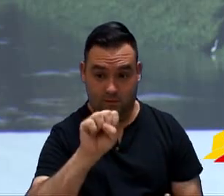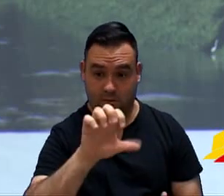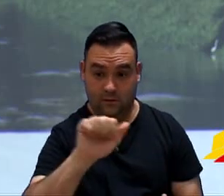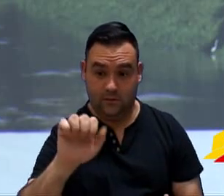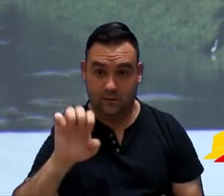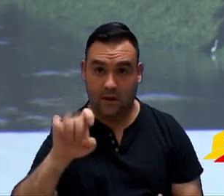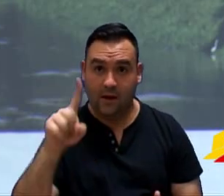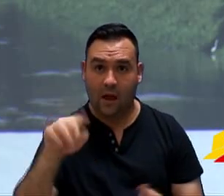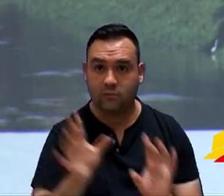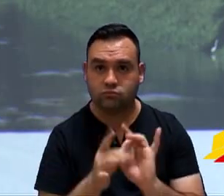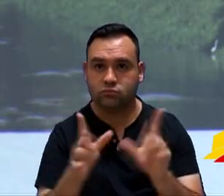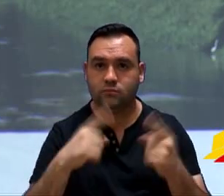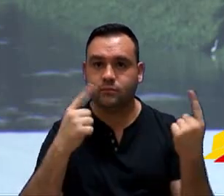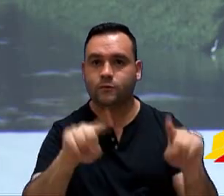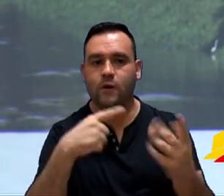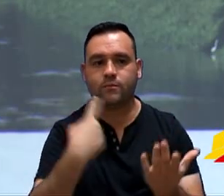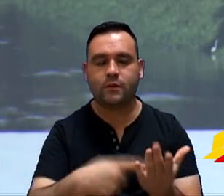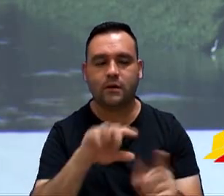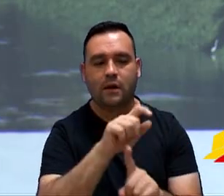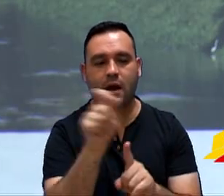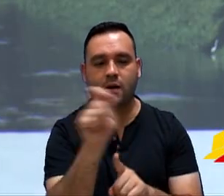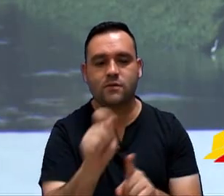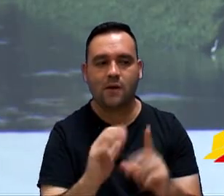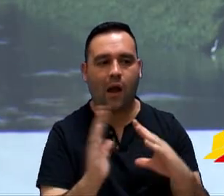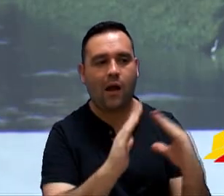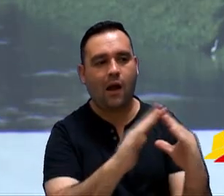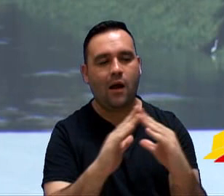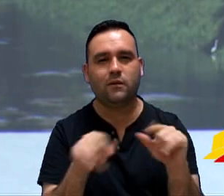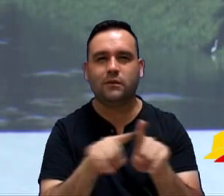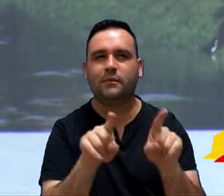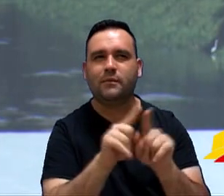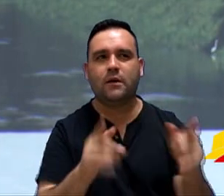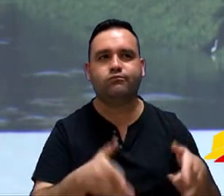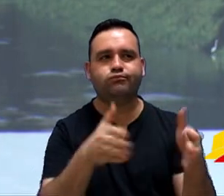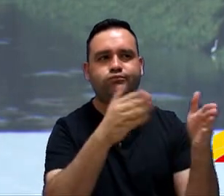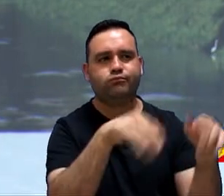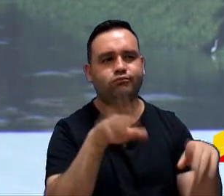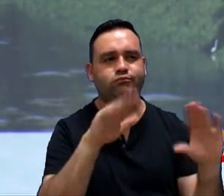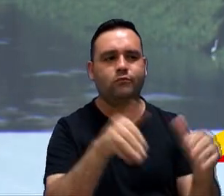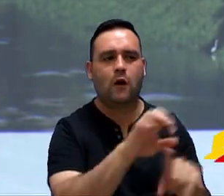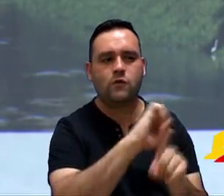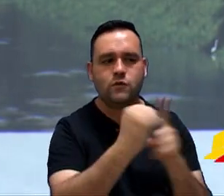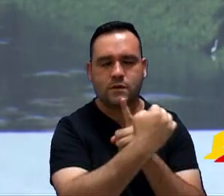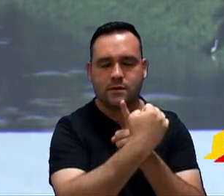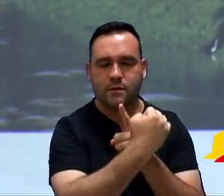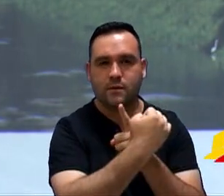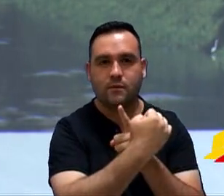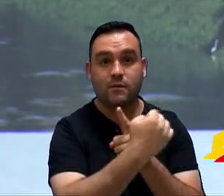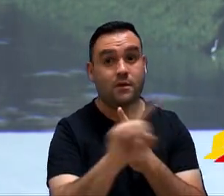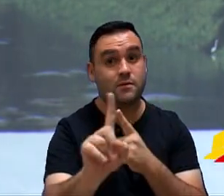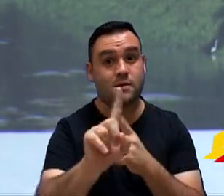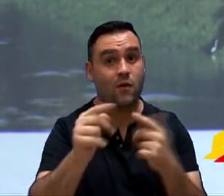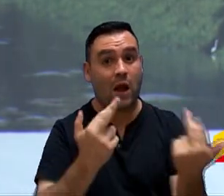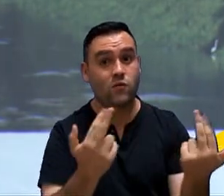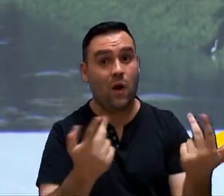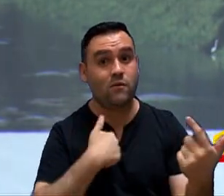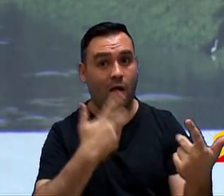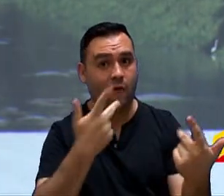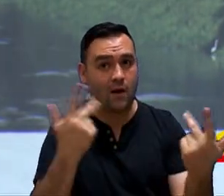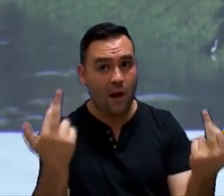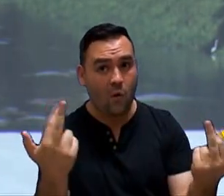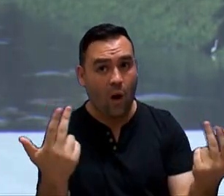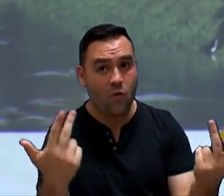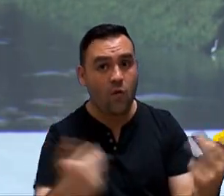Águas e Esgoto, autorizado a celebrar convênios com associações de moradores dos conjuntos habitacionais de interesse social. Não, a mesma coisa que eu estou falando.